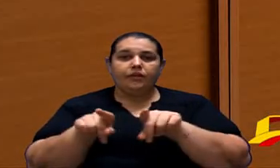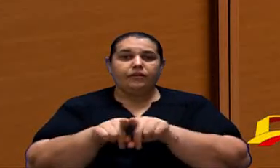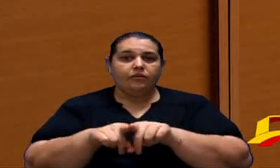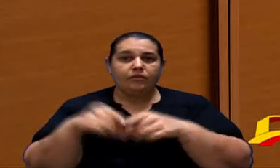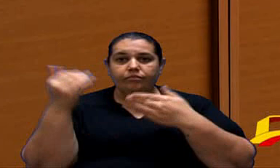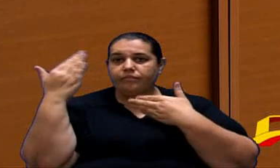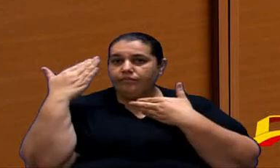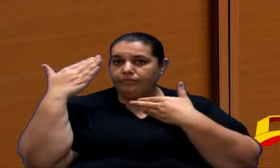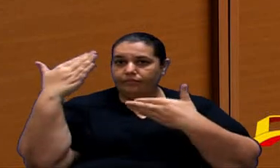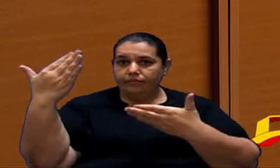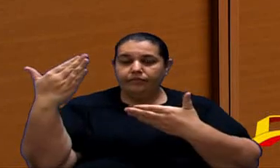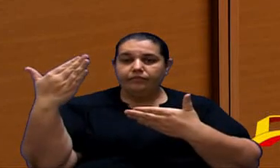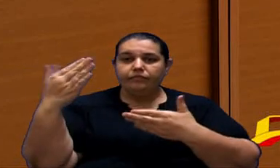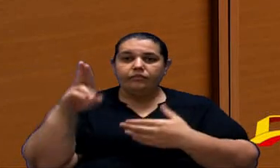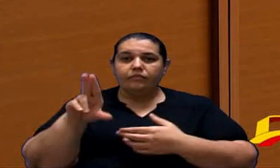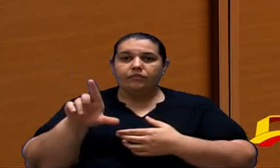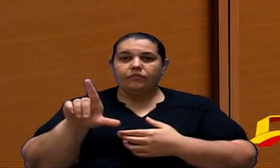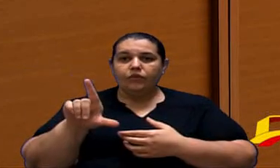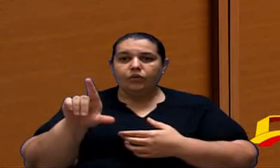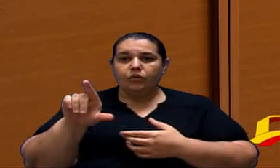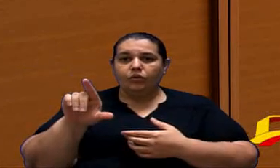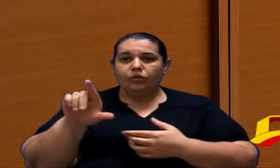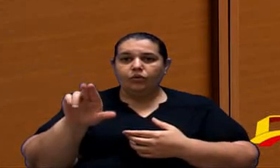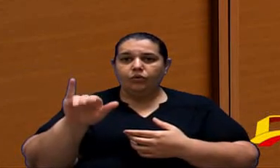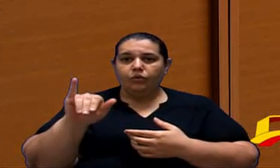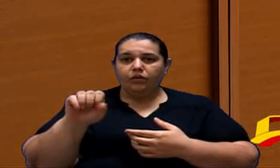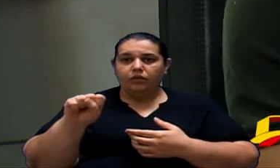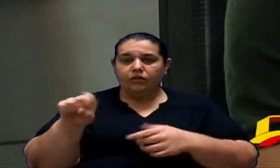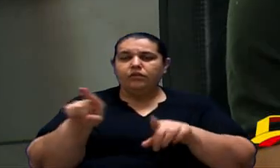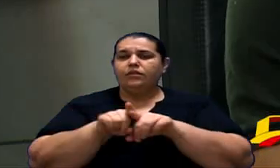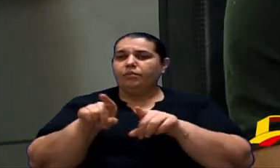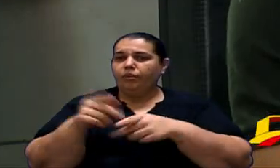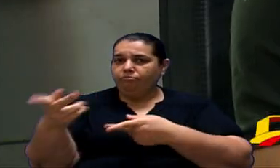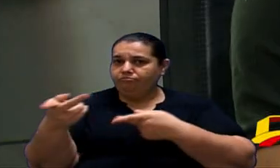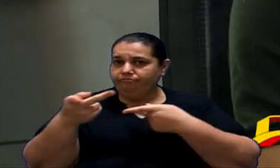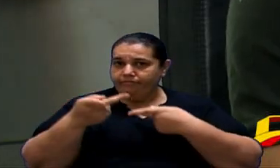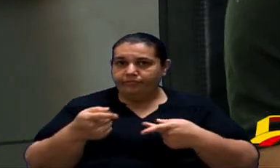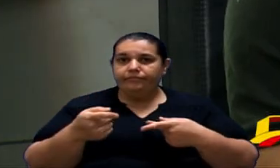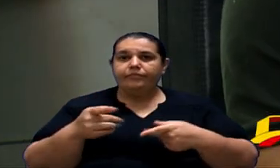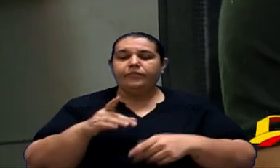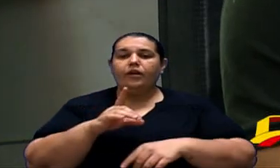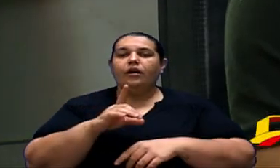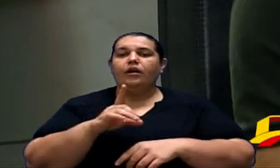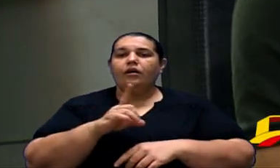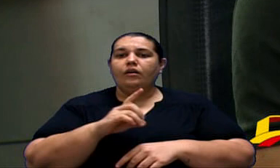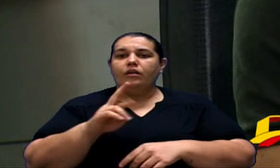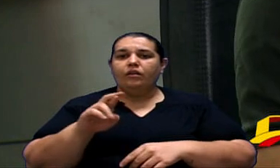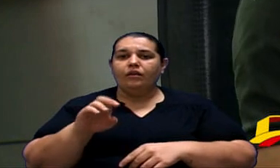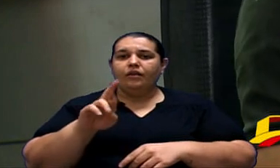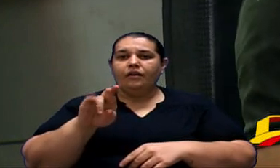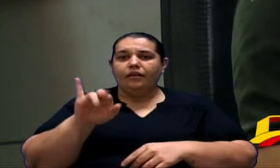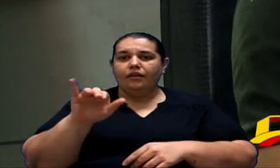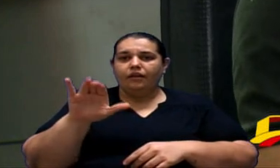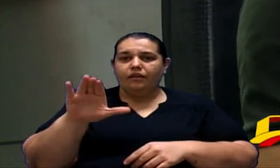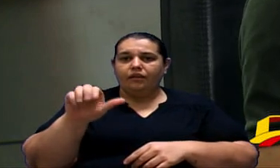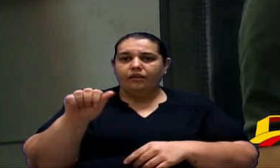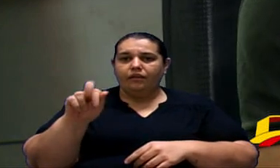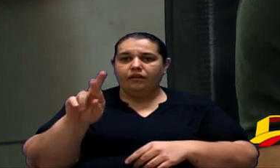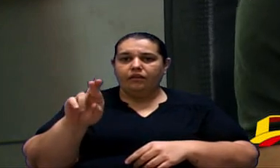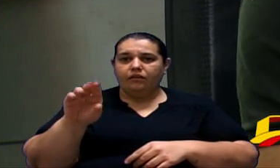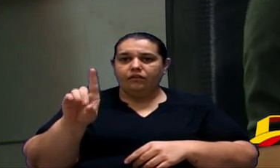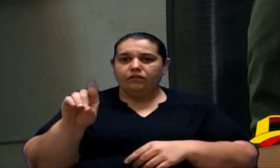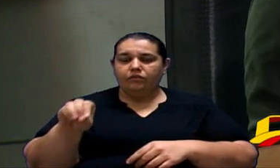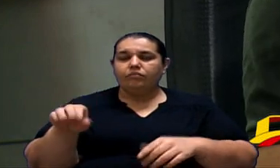gostaria de agradecer o Luiz Arraes por ter comparecido e o doutor Ricardo Caieiro. Também, meu